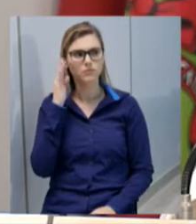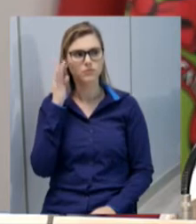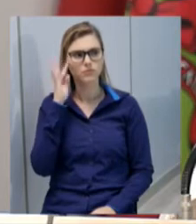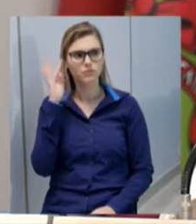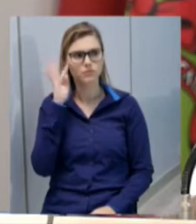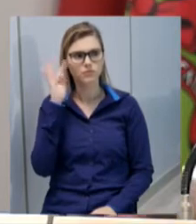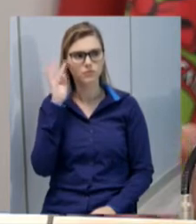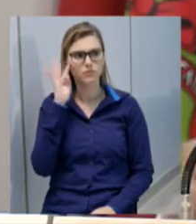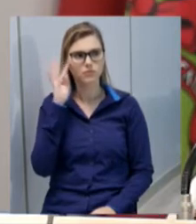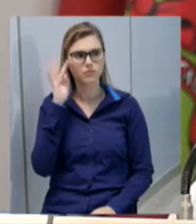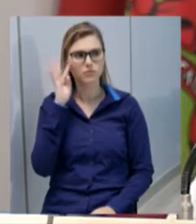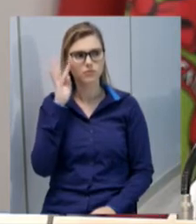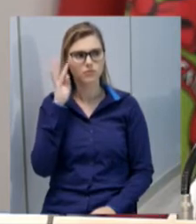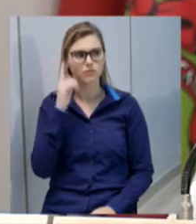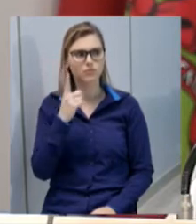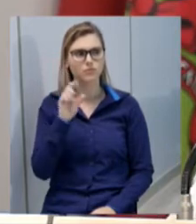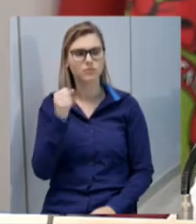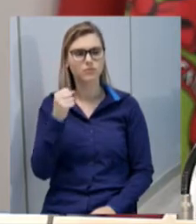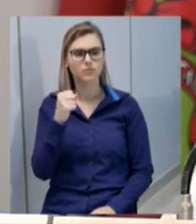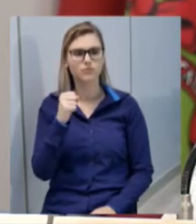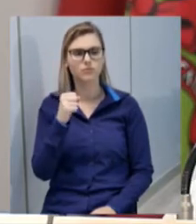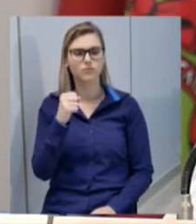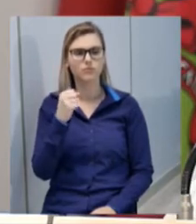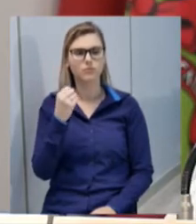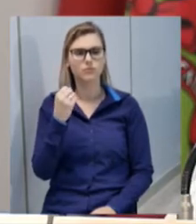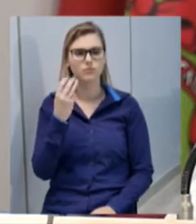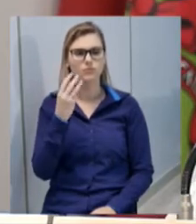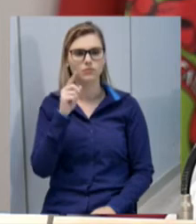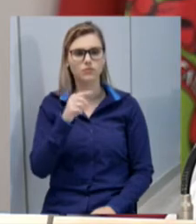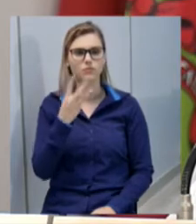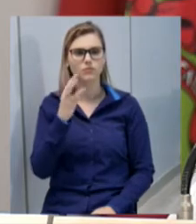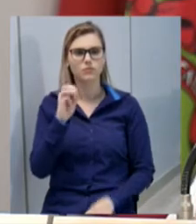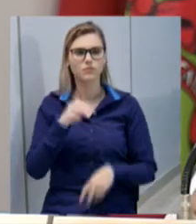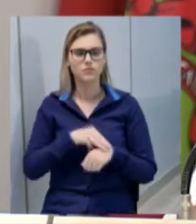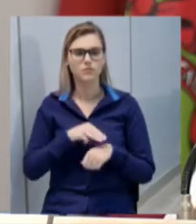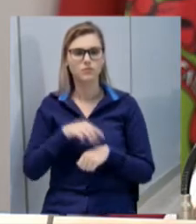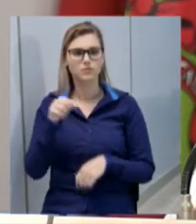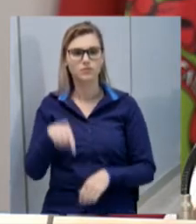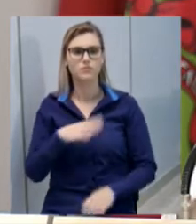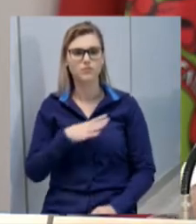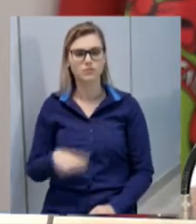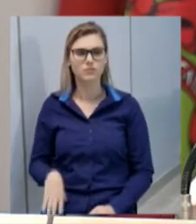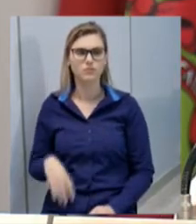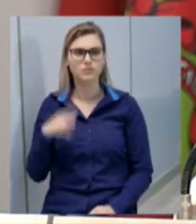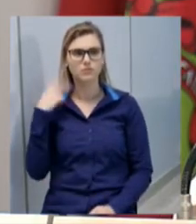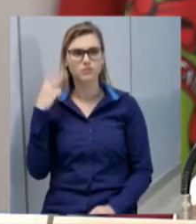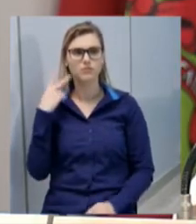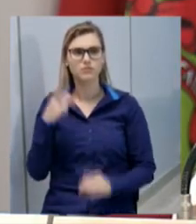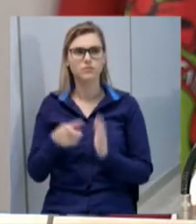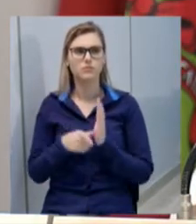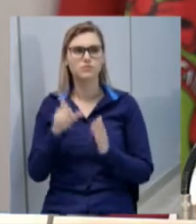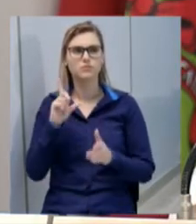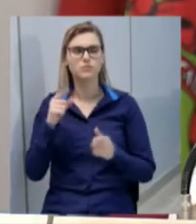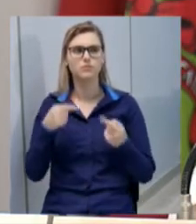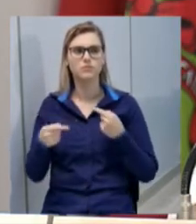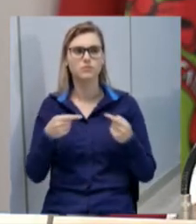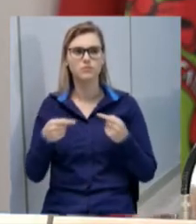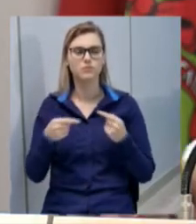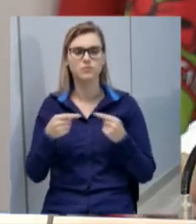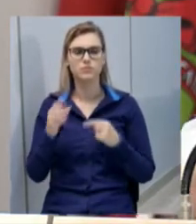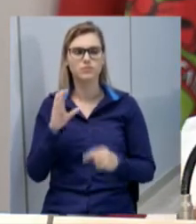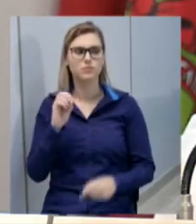quarta-feira às 18h30 aqui na Câmara de Vereadores antes da sessão